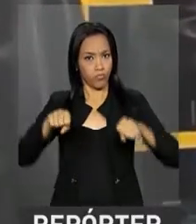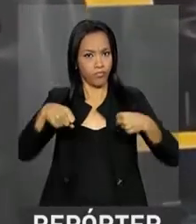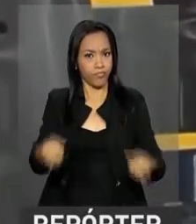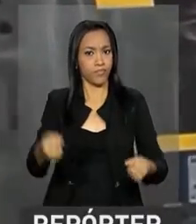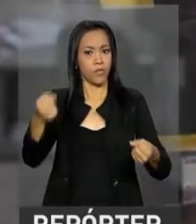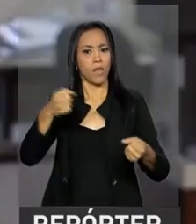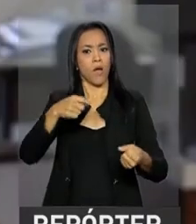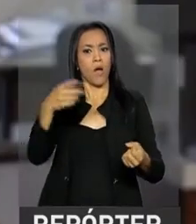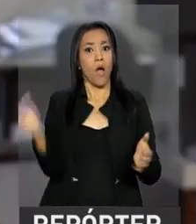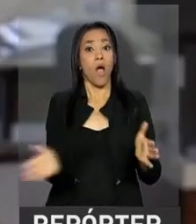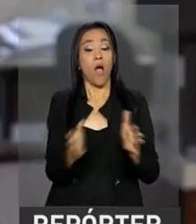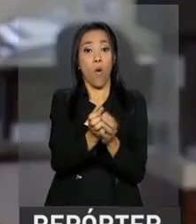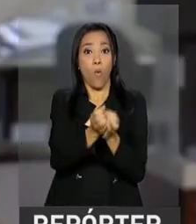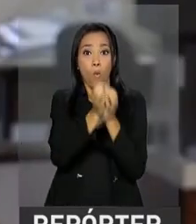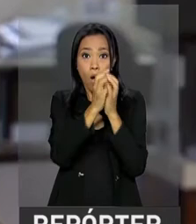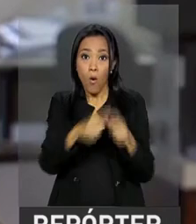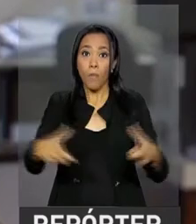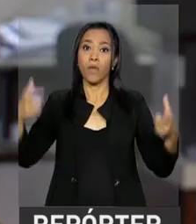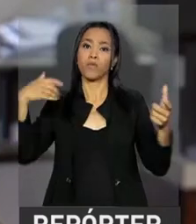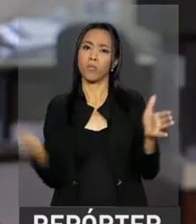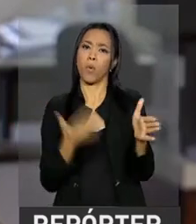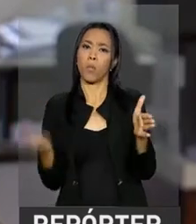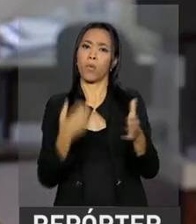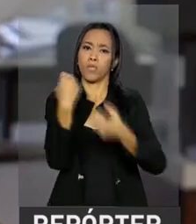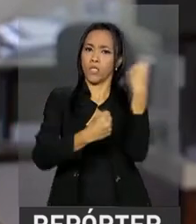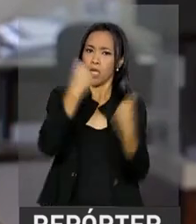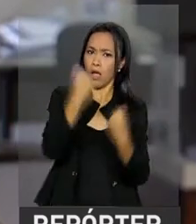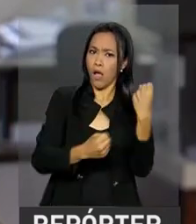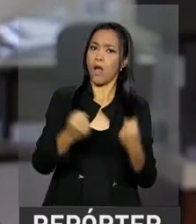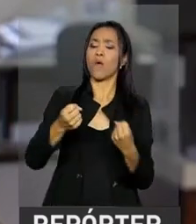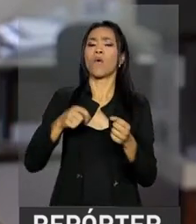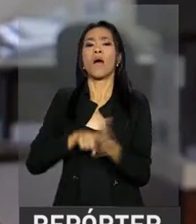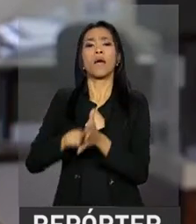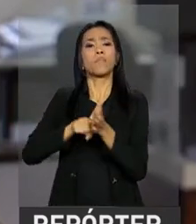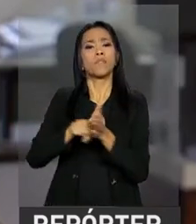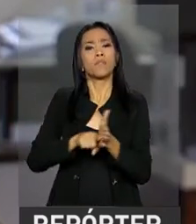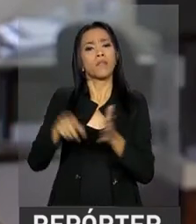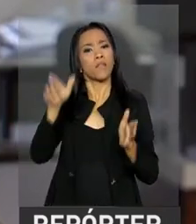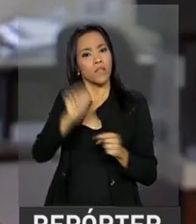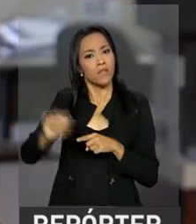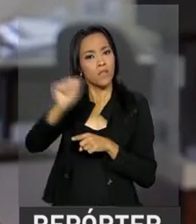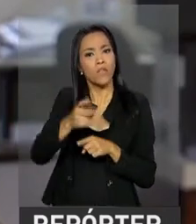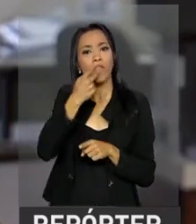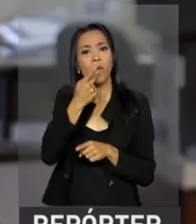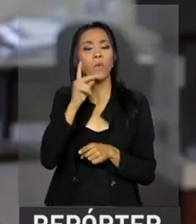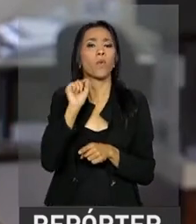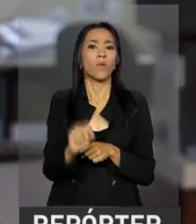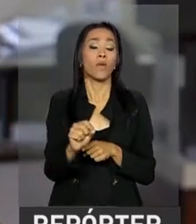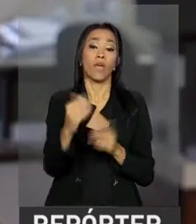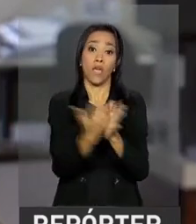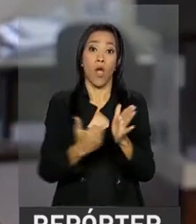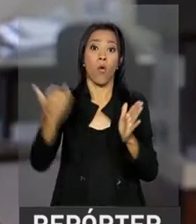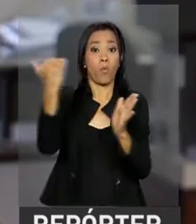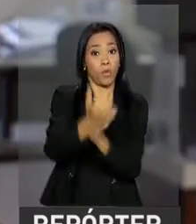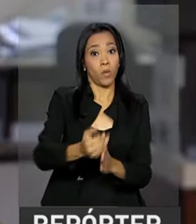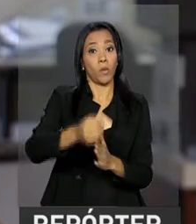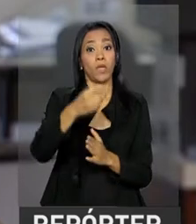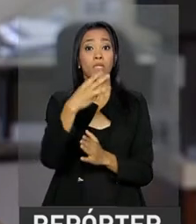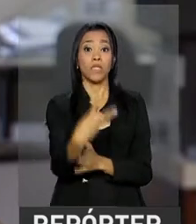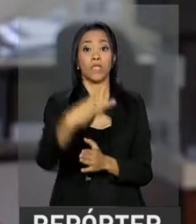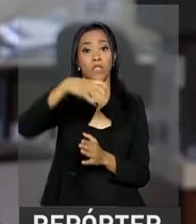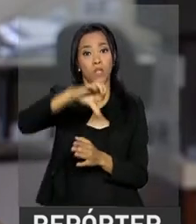o licenciamento de veículos também cresceu no mês passado. Segundo o levantamento da Anfave, a venda de veículos registrou alta de 39